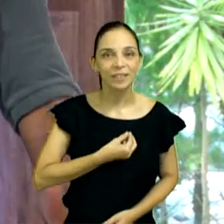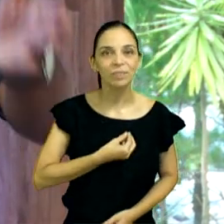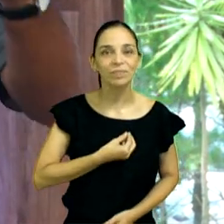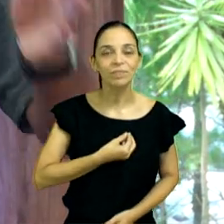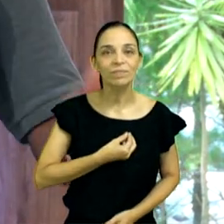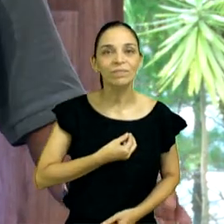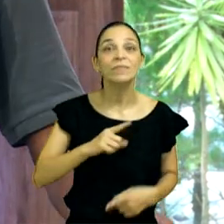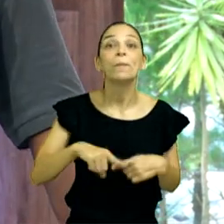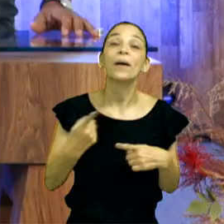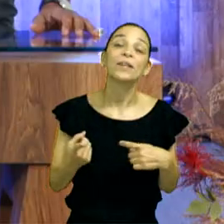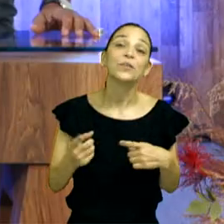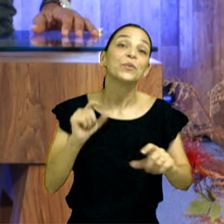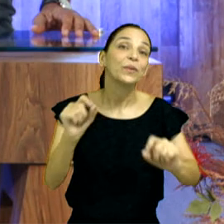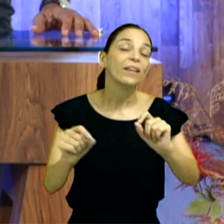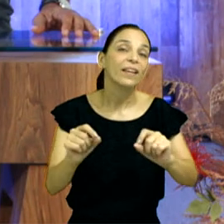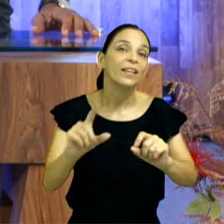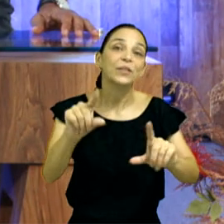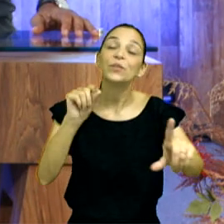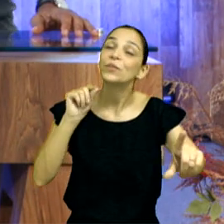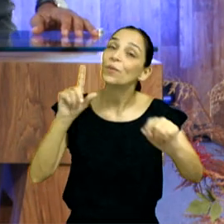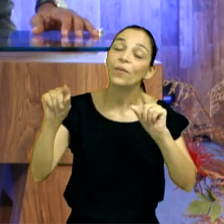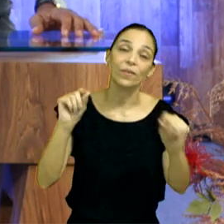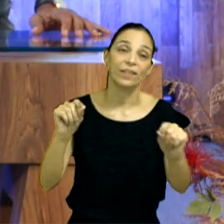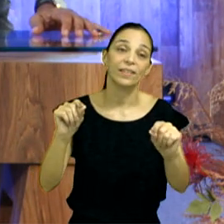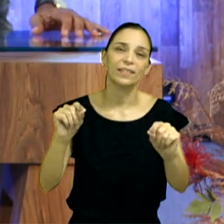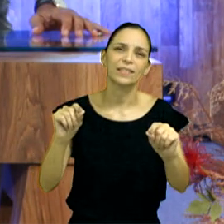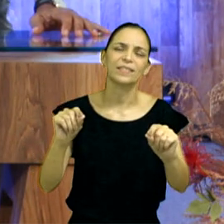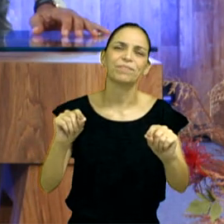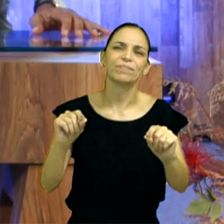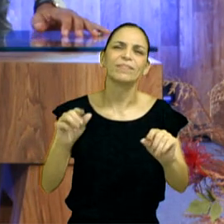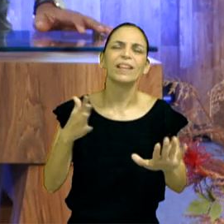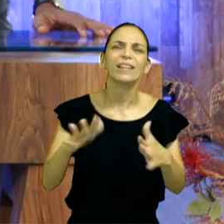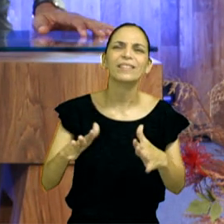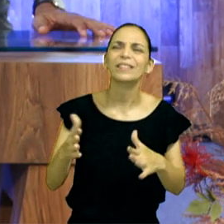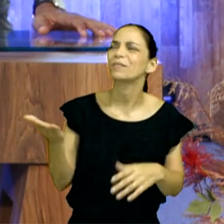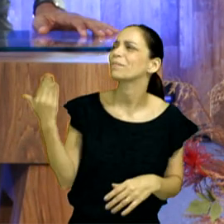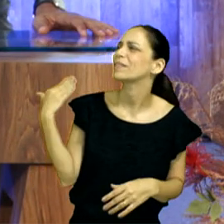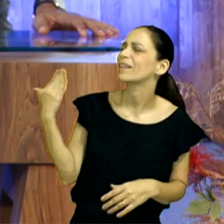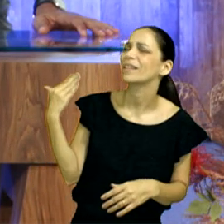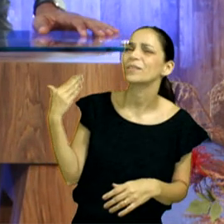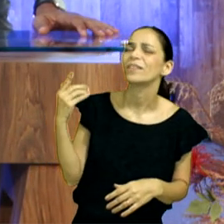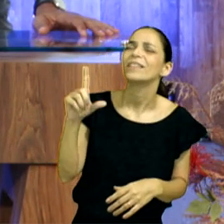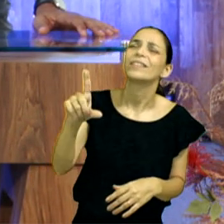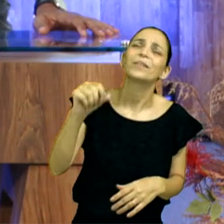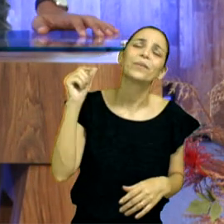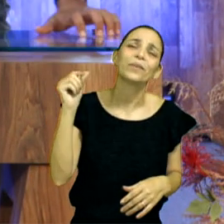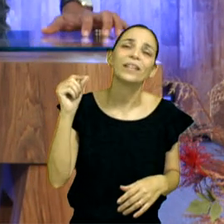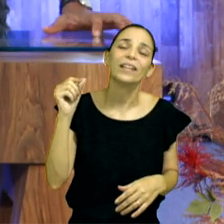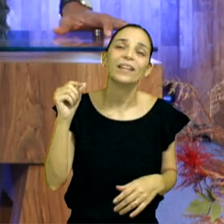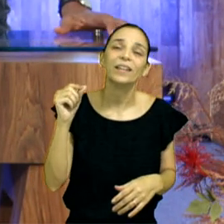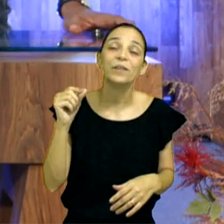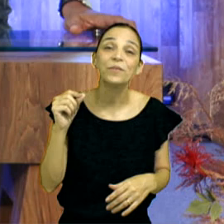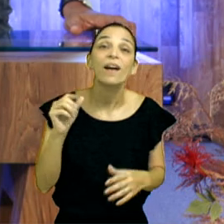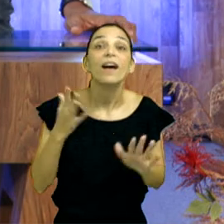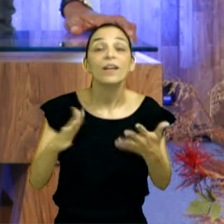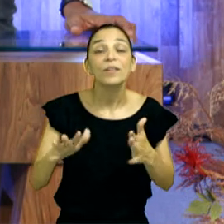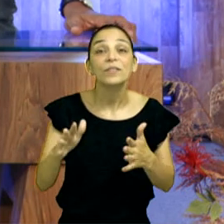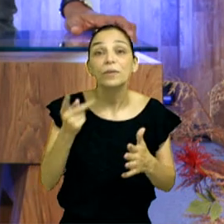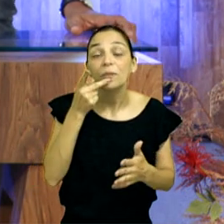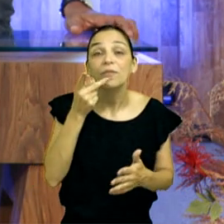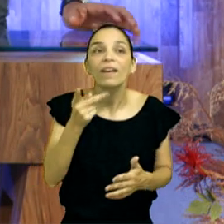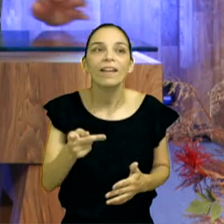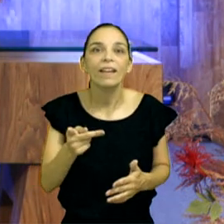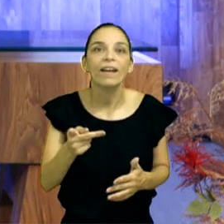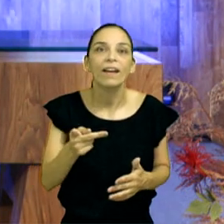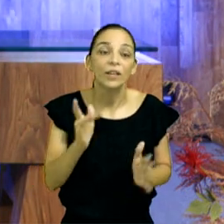Mas são escolhas. Ah, é uma escolha que eu fiz uma vez e acabou. Aceitei Jesus, que bom, essa é a maior